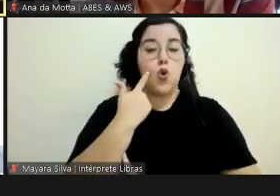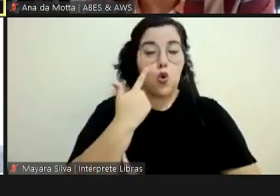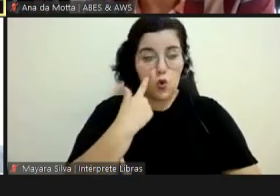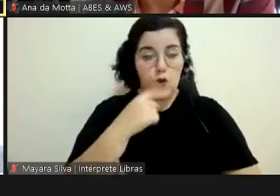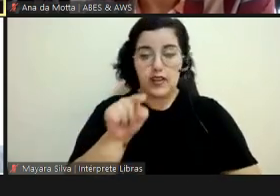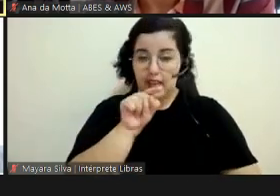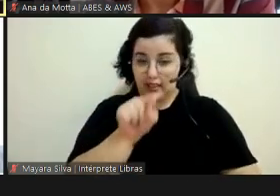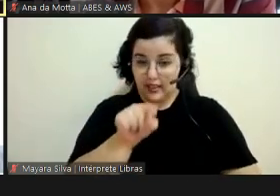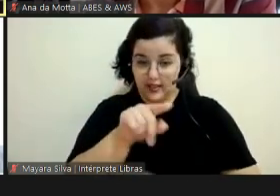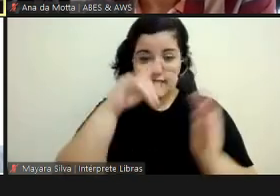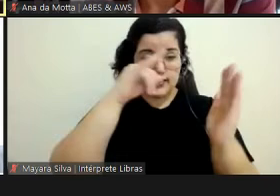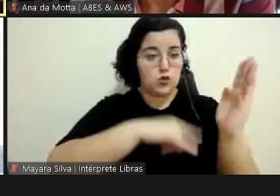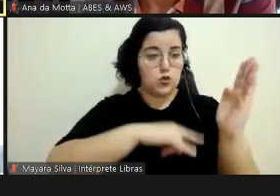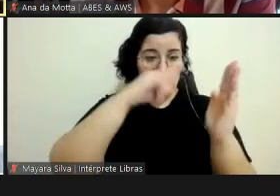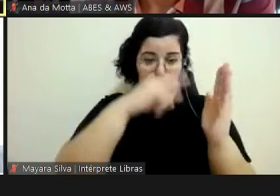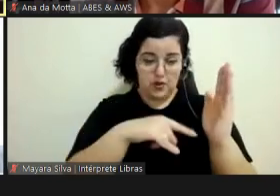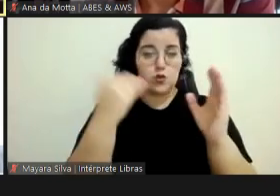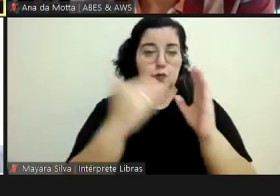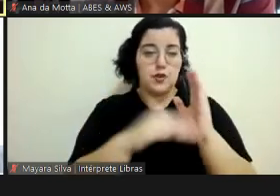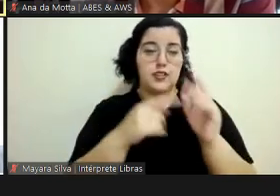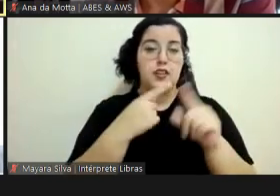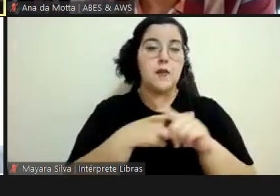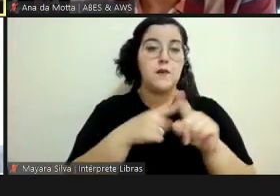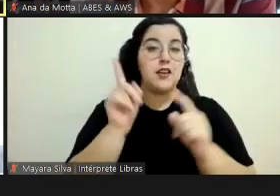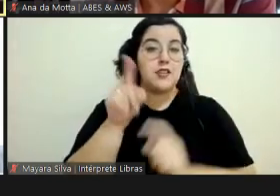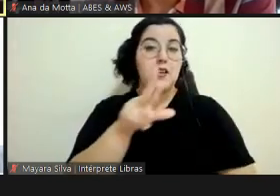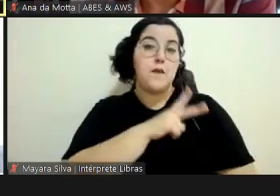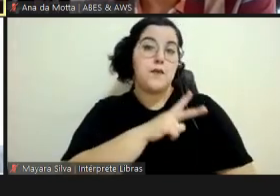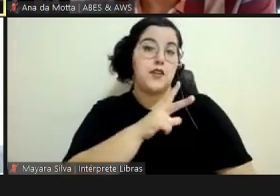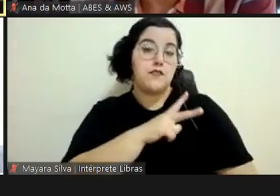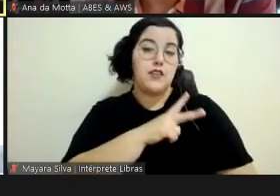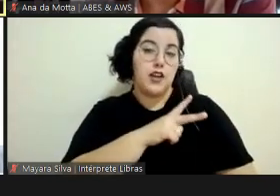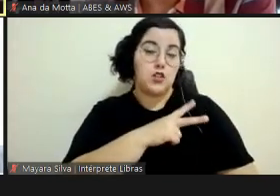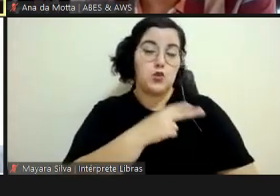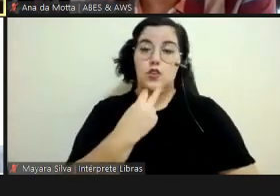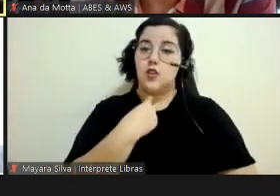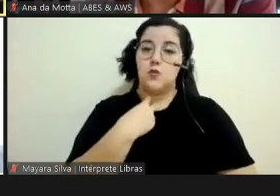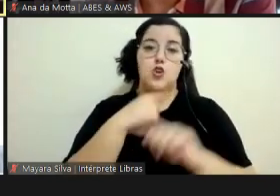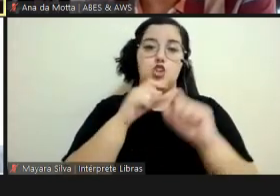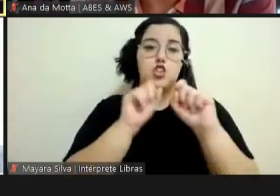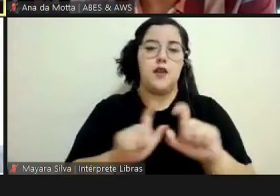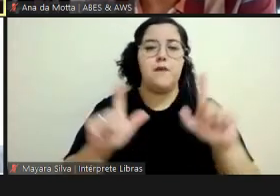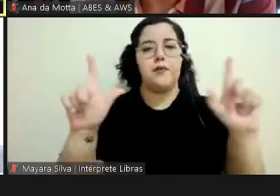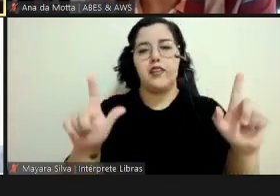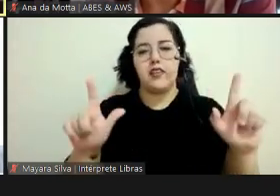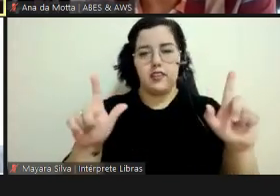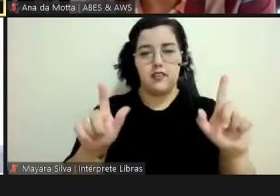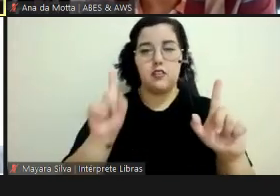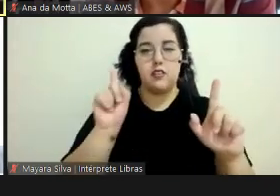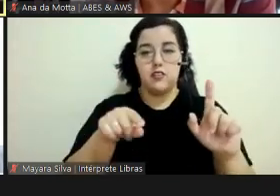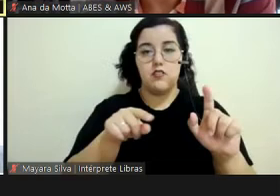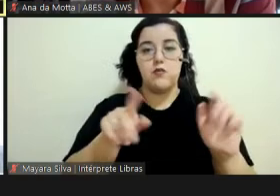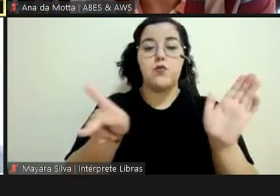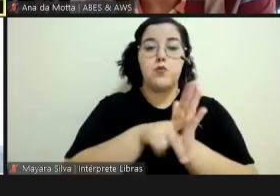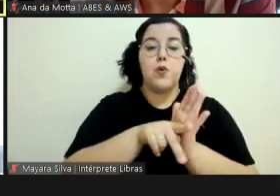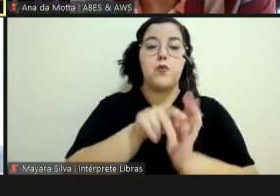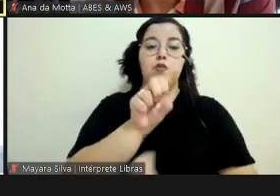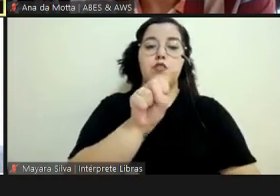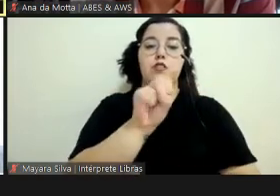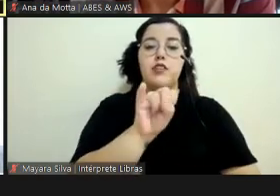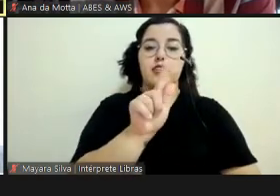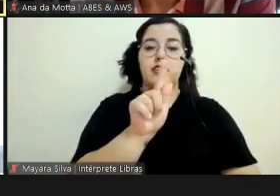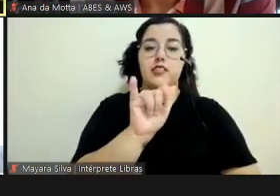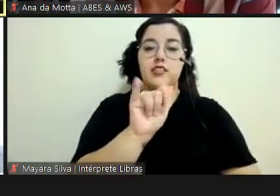esse documento aqui eu estou te mandando, mas ele tem que ser privado, você não pode abrir, porque isso aqui é uma questão de sigilo comercial, né, de